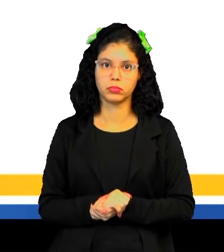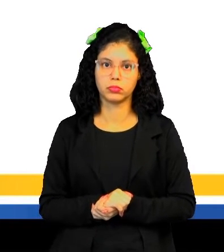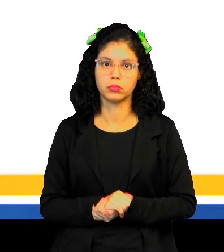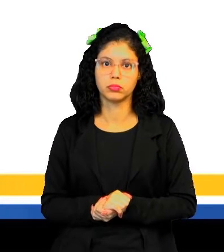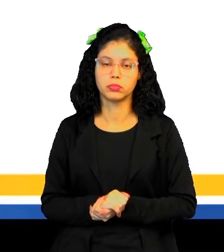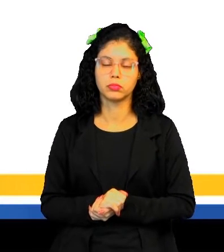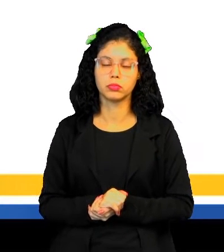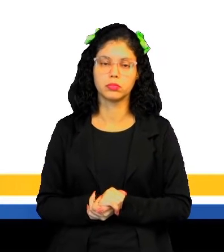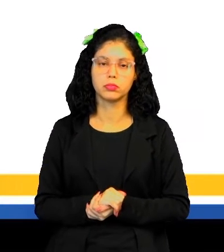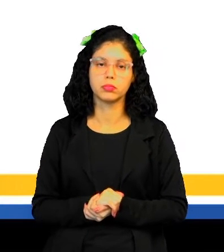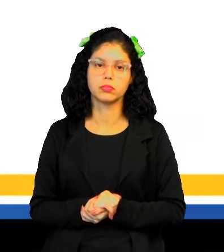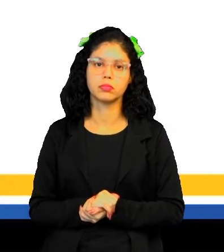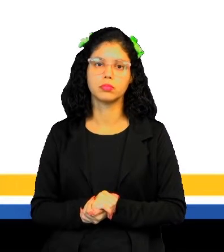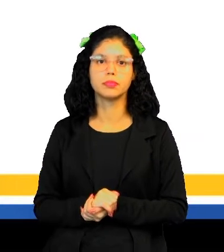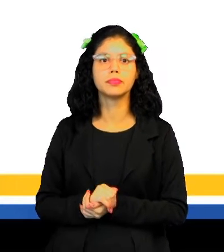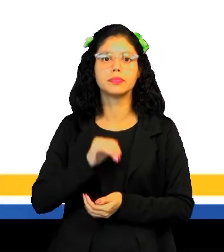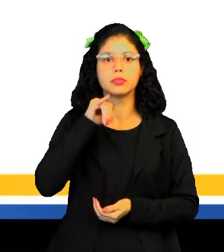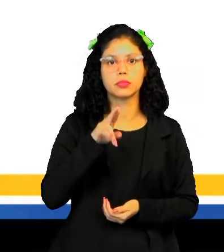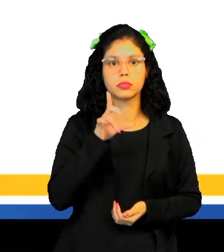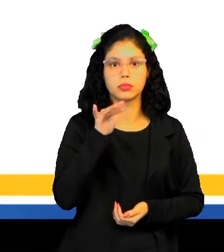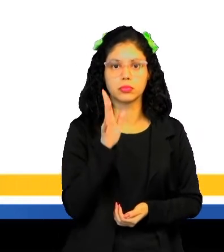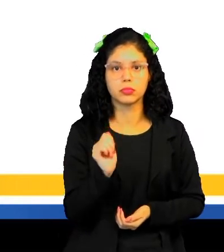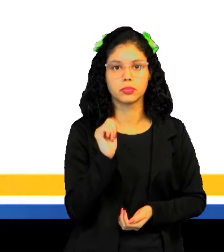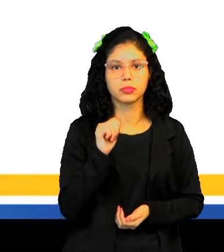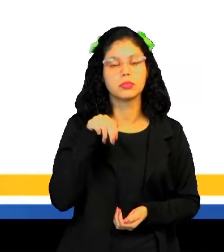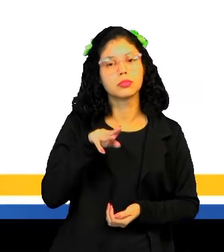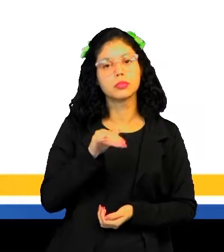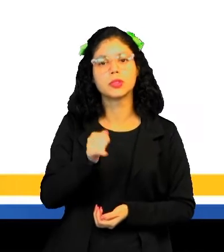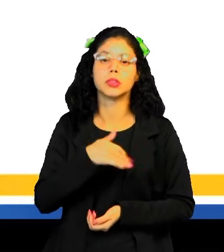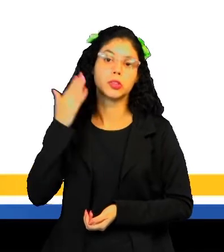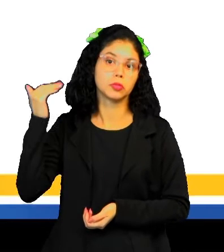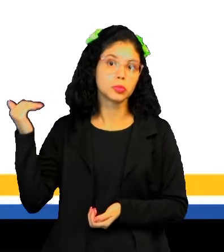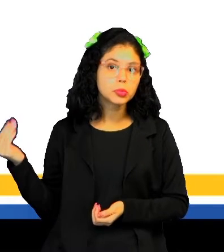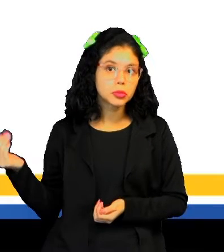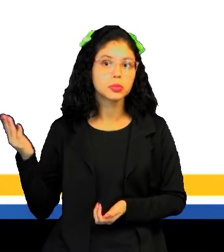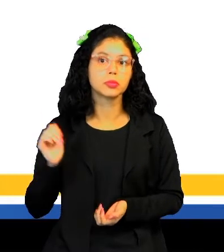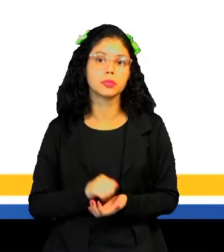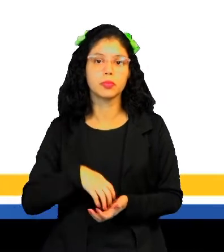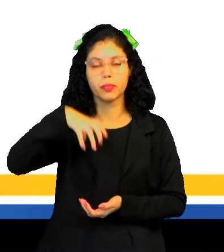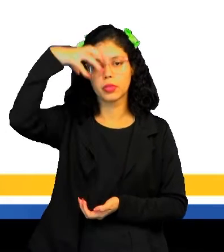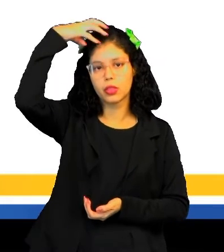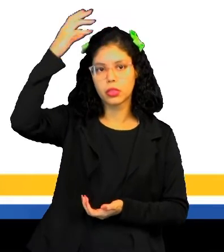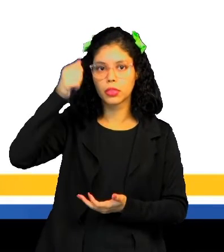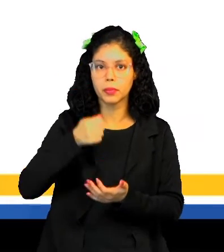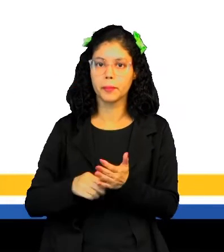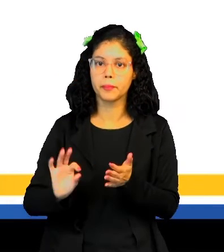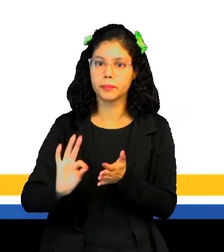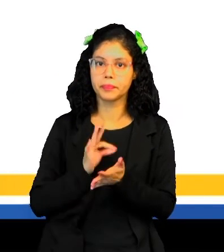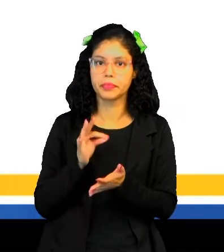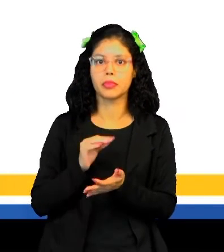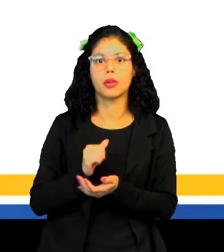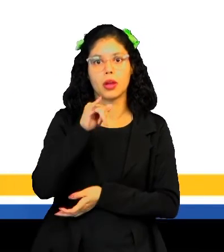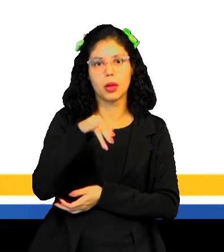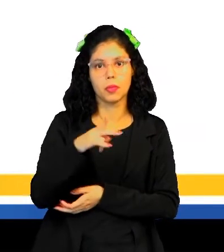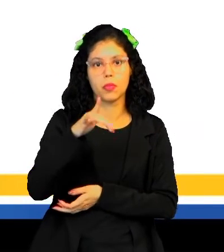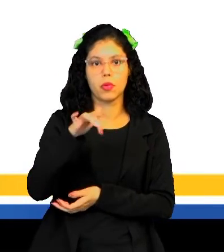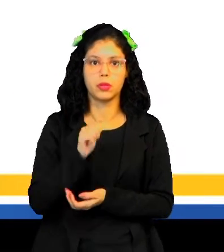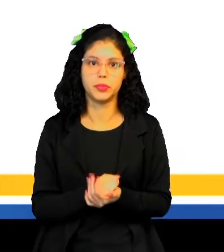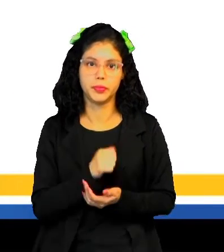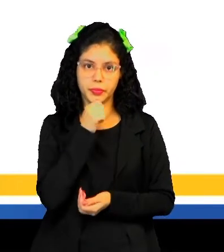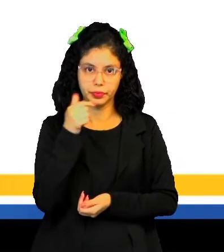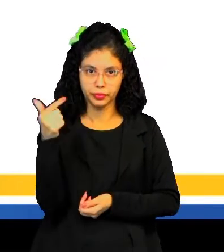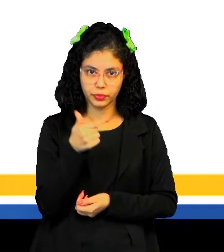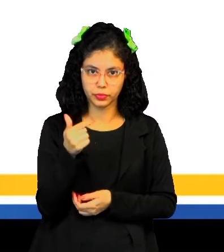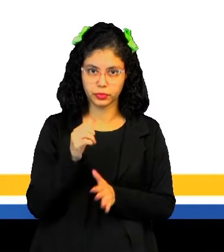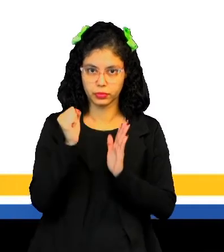Uma outra, né? Revolta é a Inconfidência Mineira, a mais famosa, né? A coroa portuguesa estabelece, né? Pesados impostos, né? E na